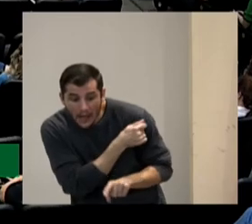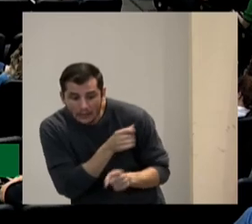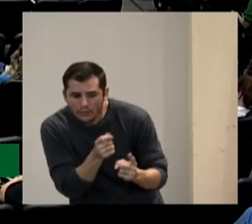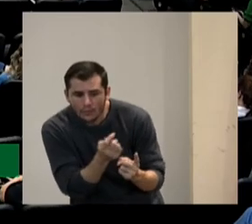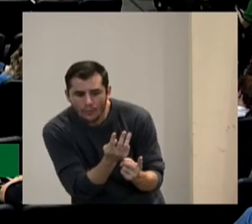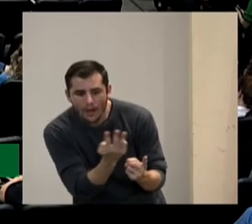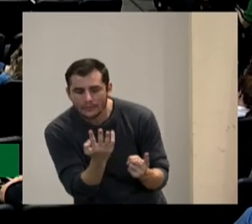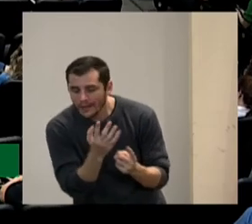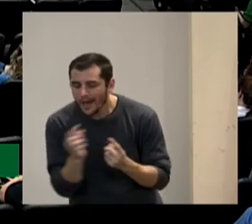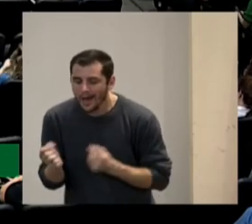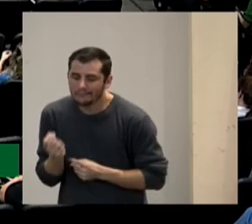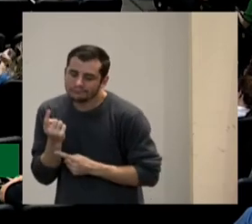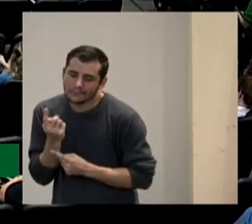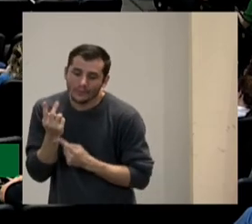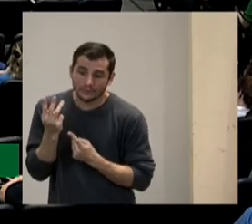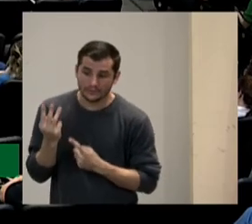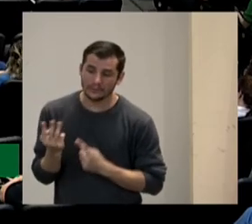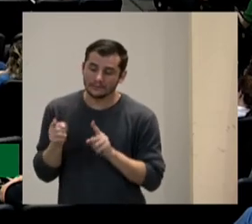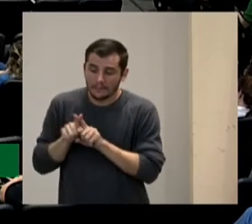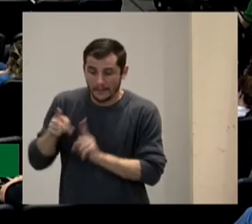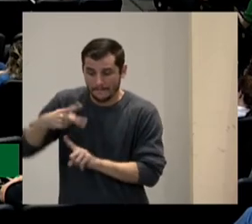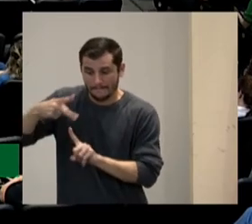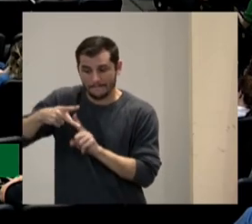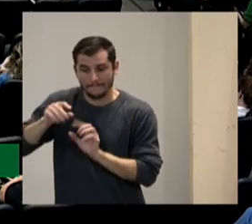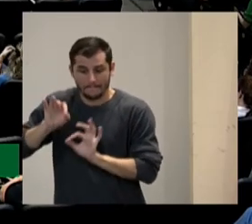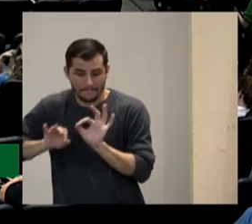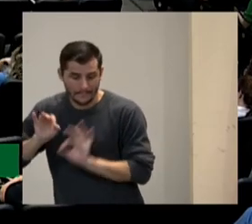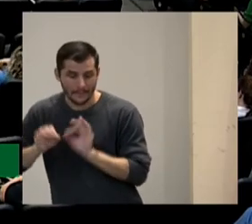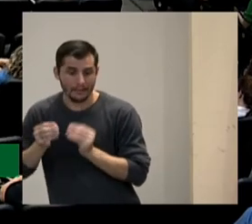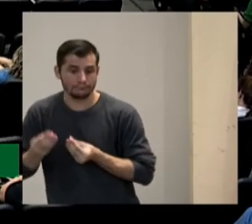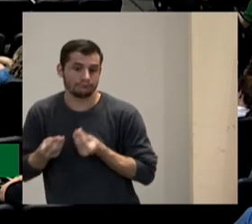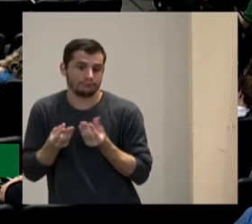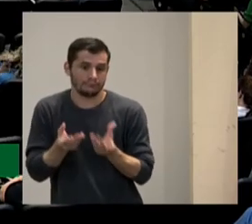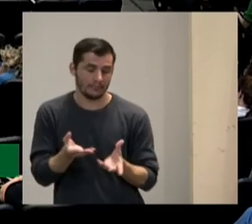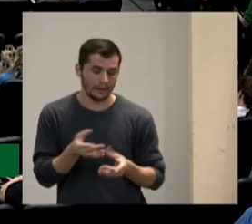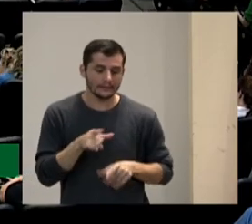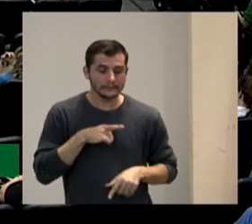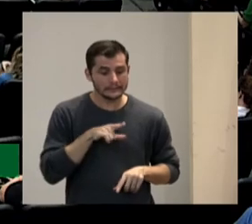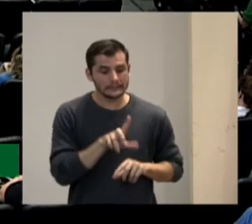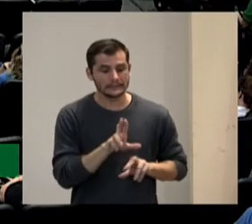com o qual tem uma diferença bastante considerável em relação